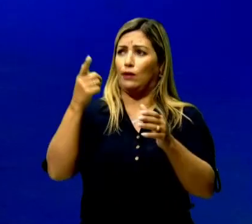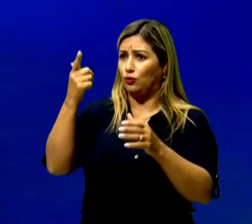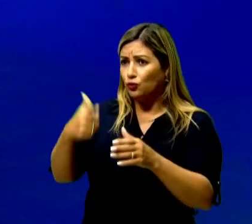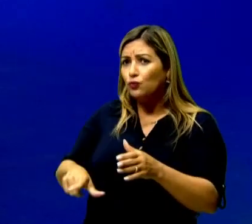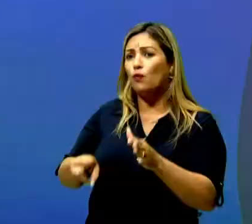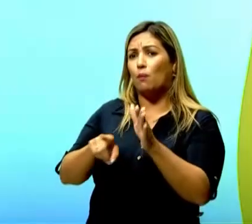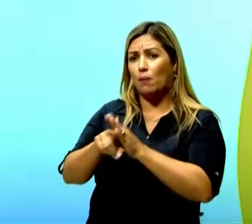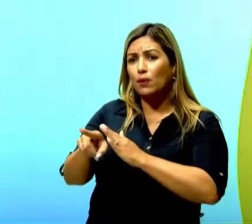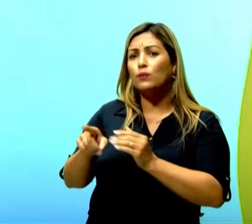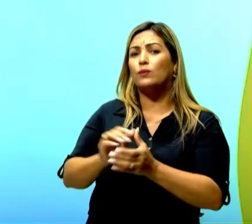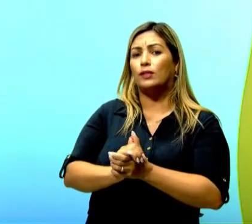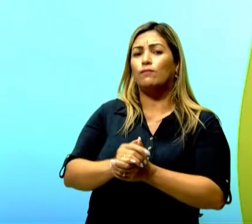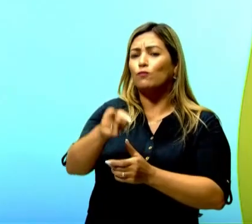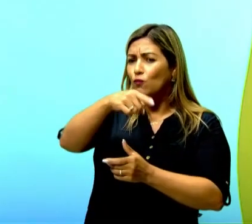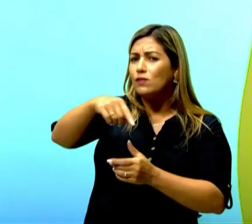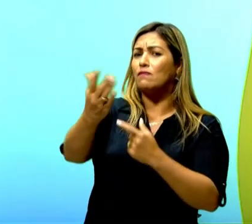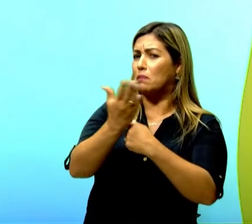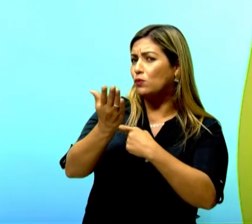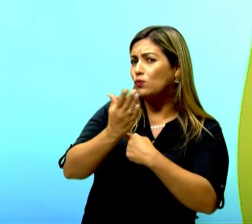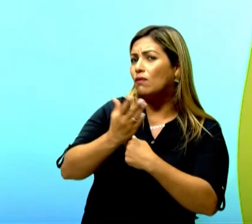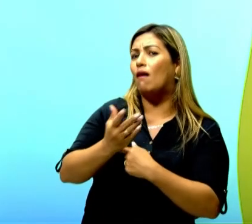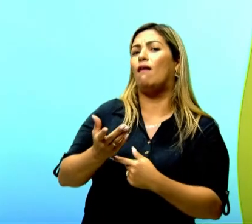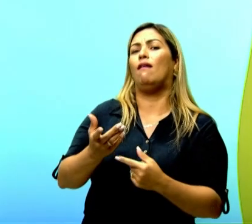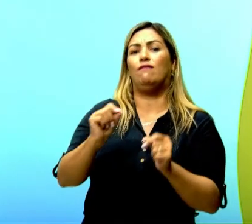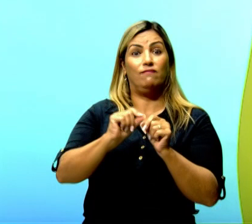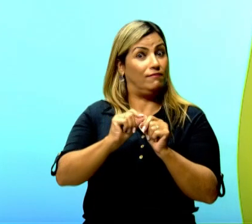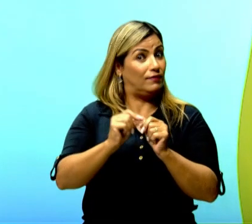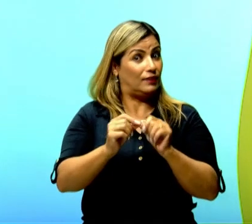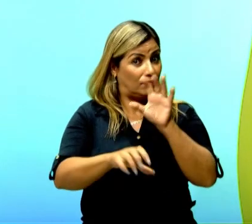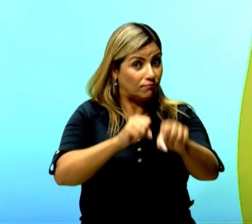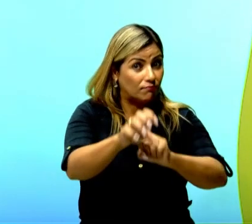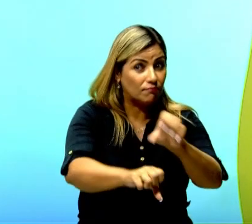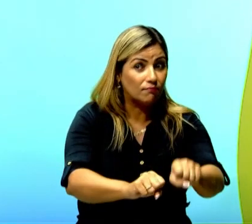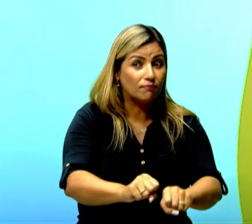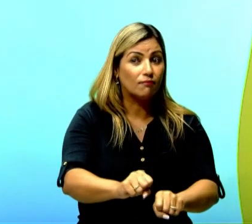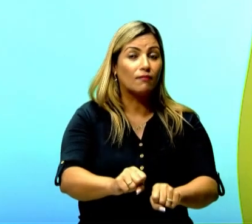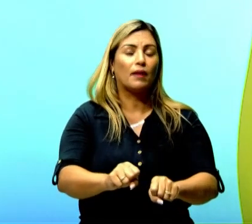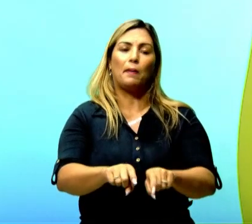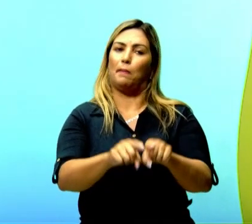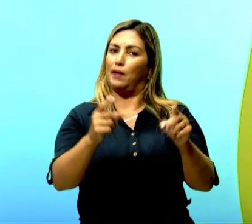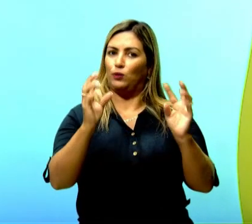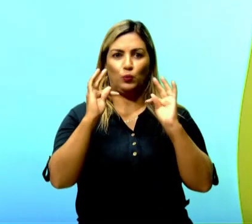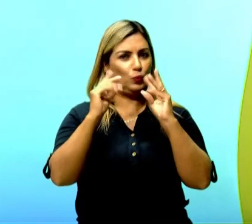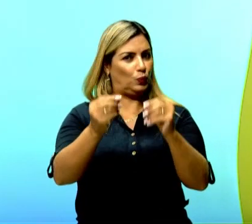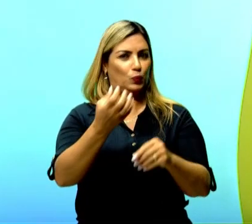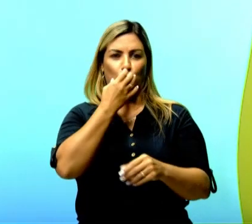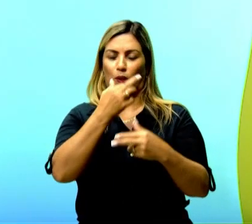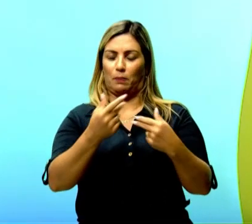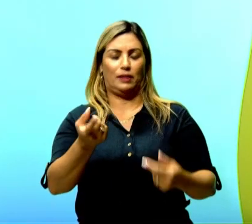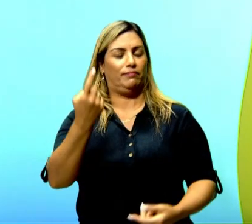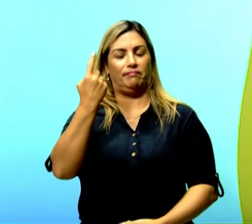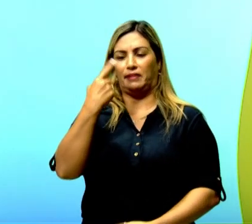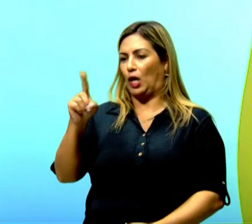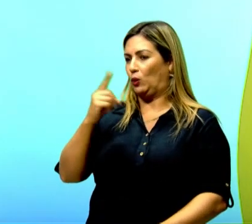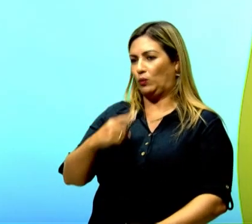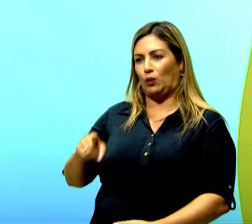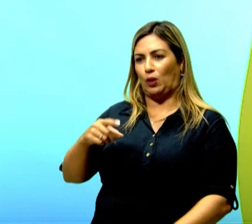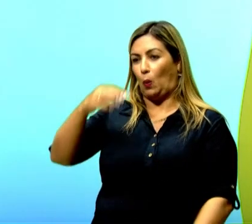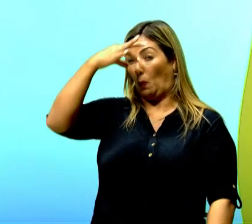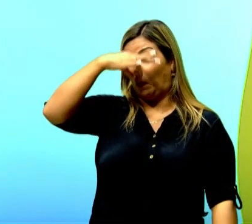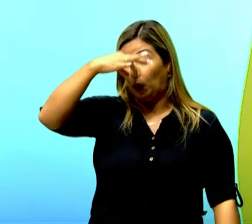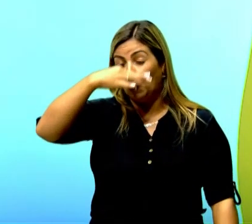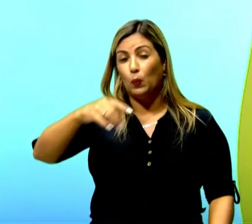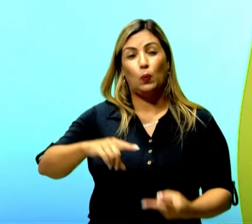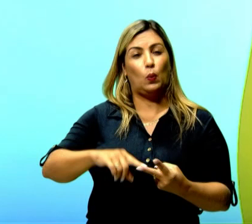colegas animais. Se alguém vai ajudá-la a fazer essa colheita. Mas todos novamente negam. O peru, o porquinho,